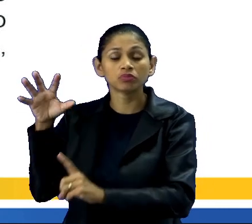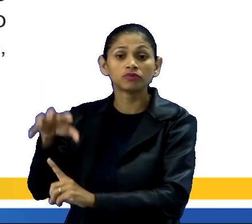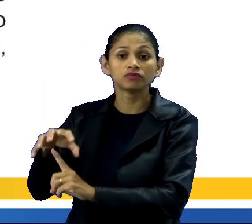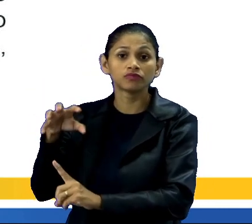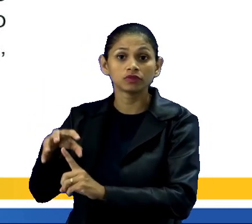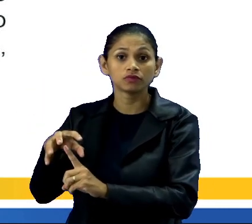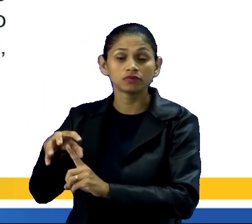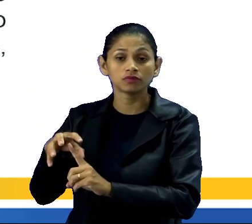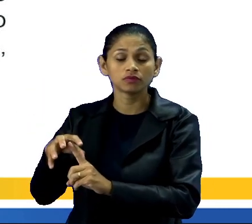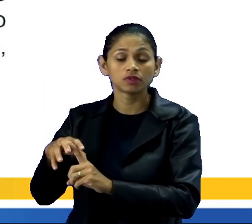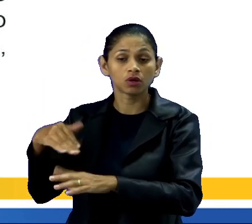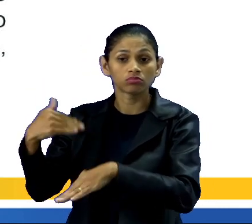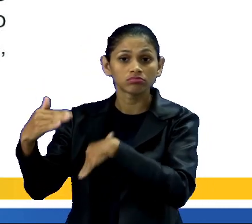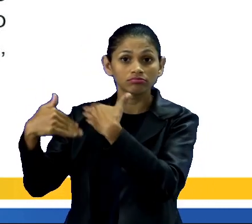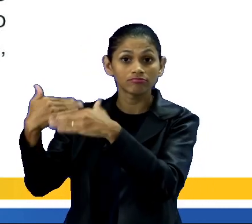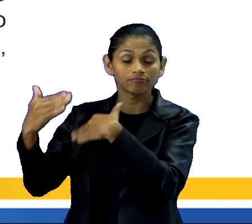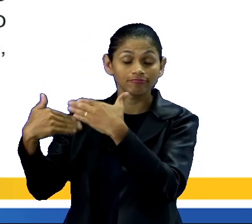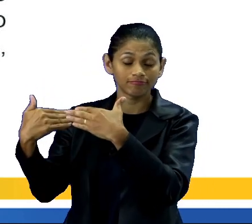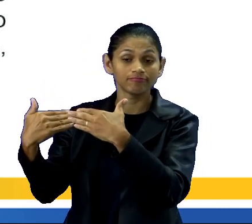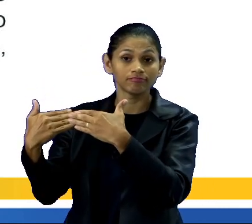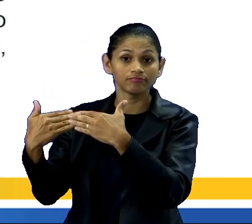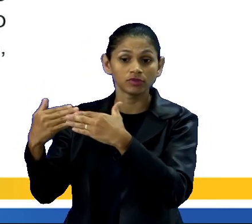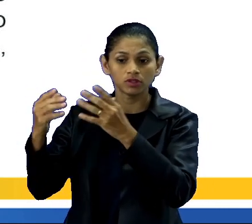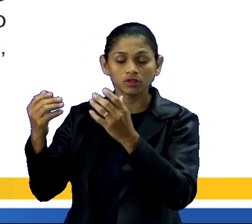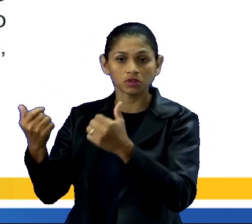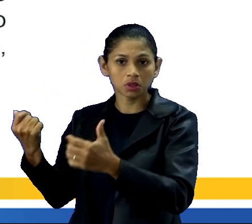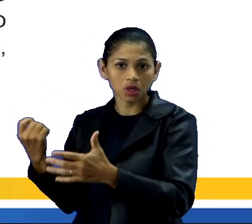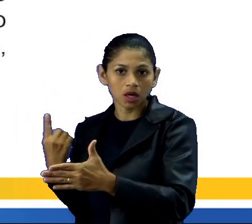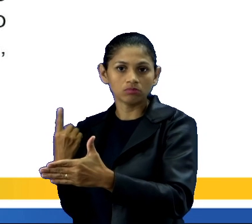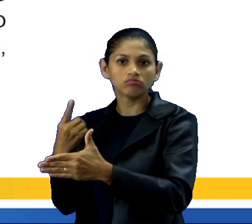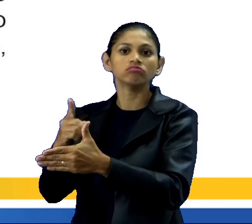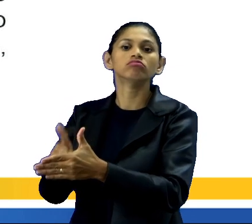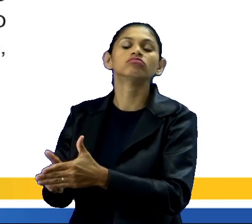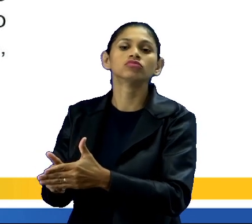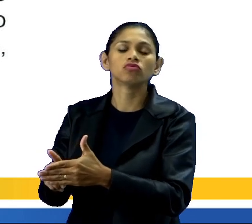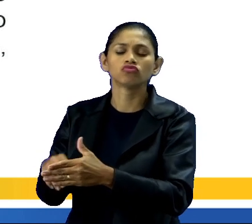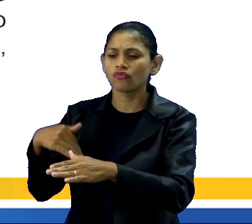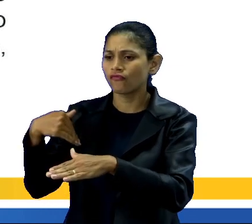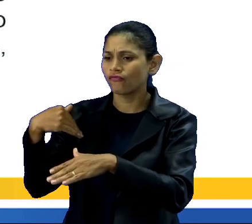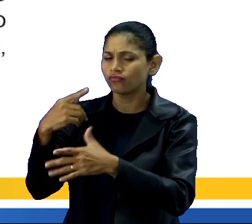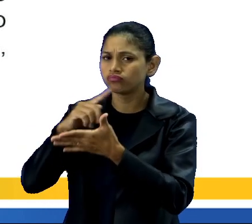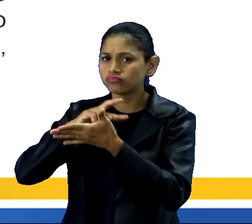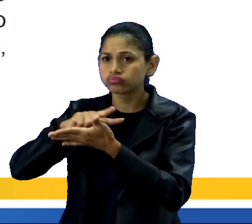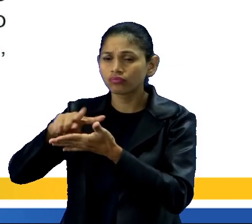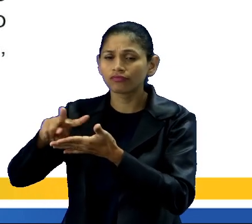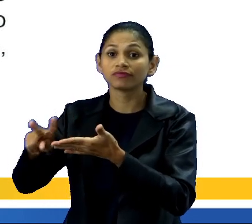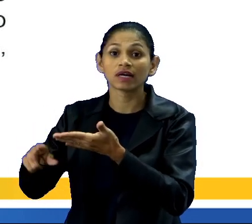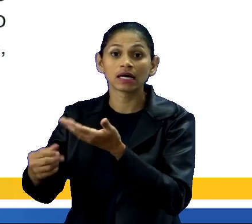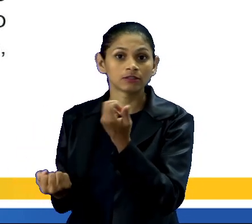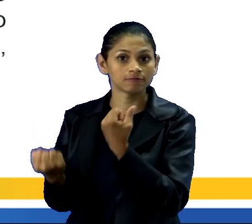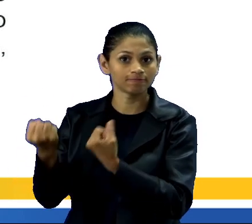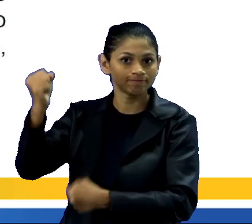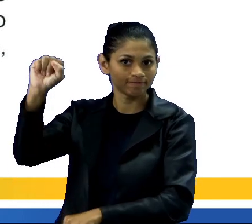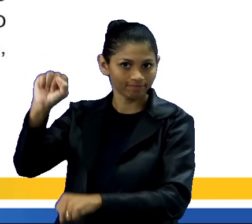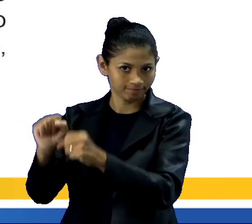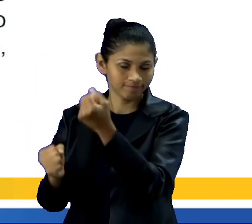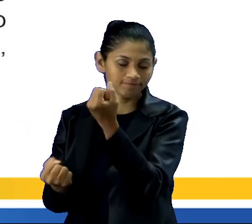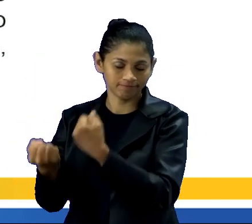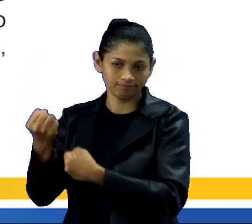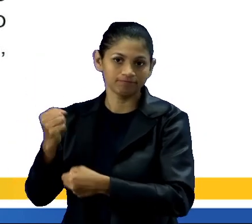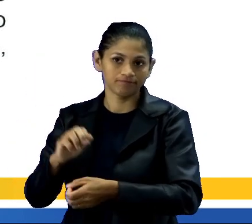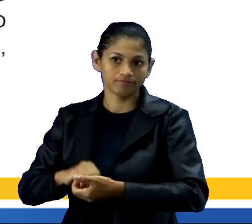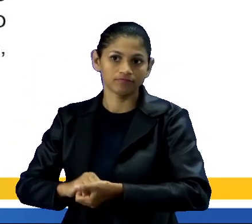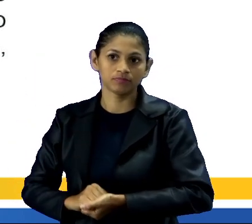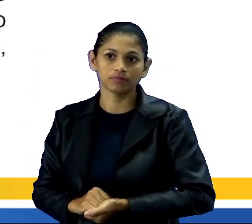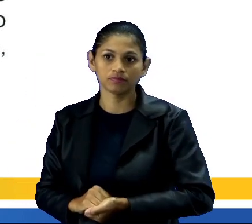e inserção de modernos maquinários no sistema produtivo, como tratores, colheitadeiras, semeadeiras e